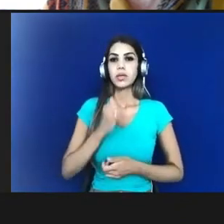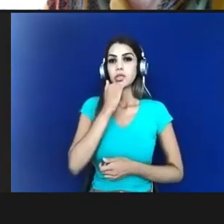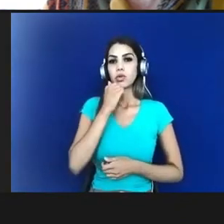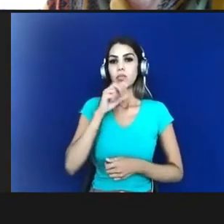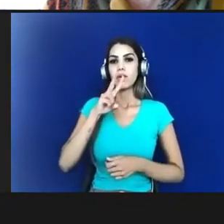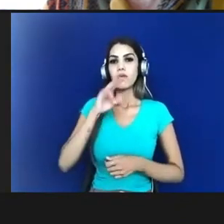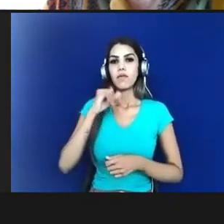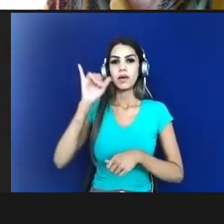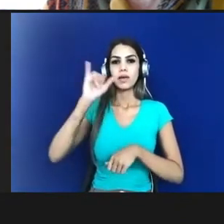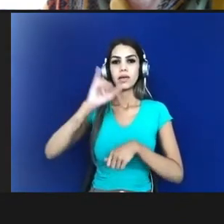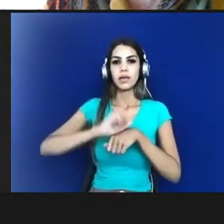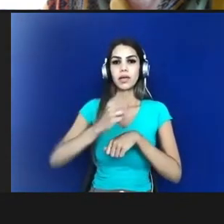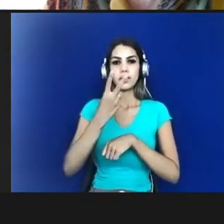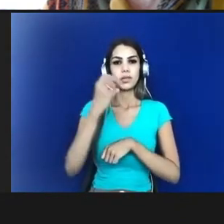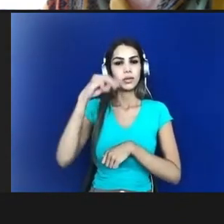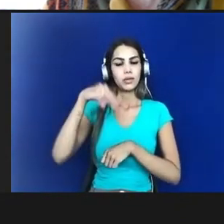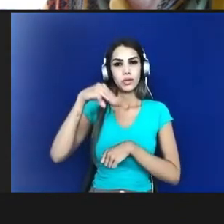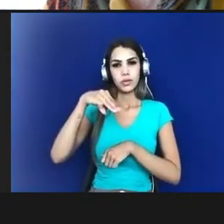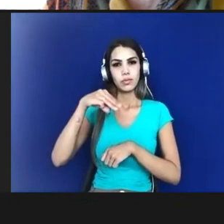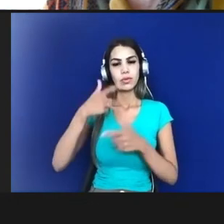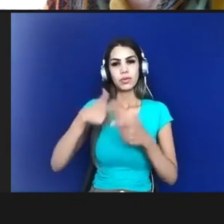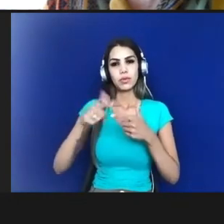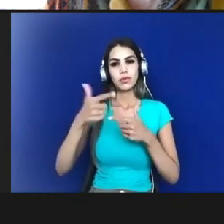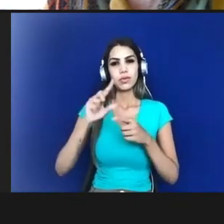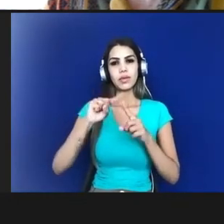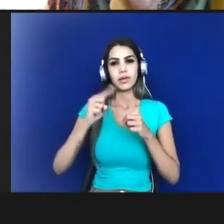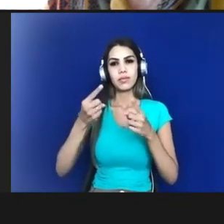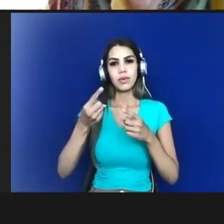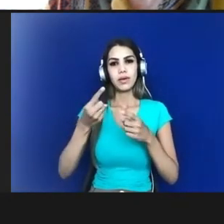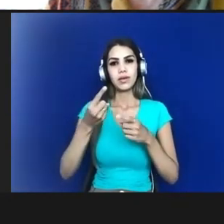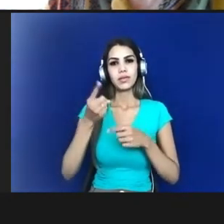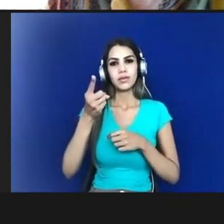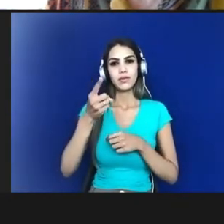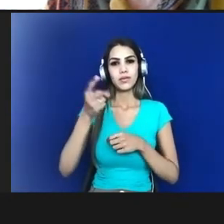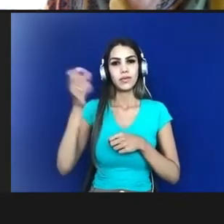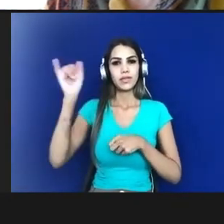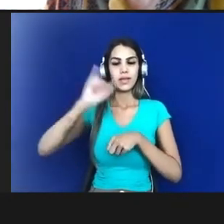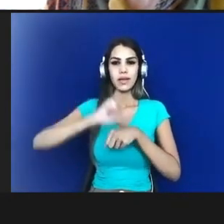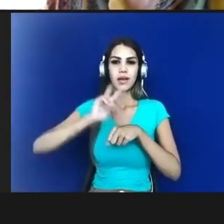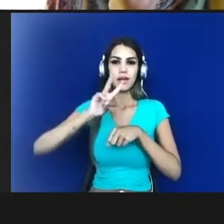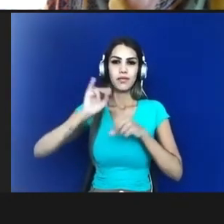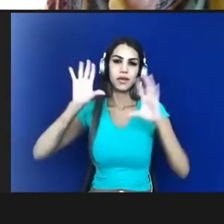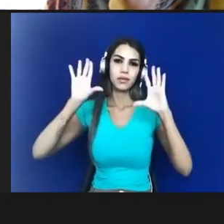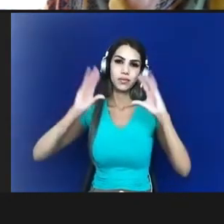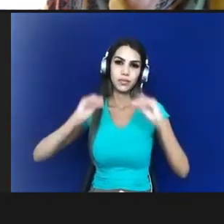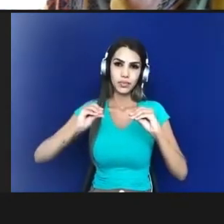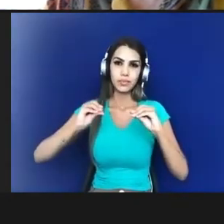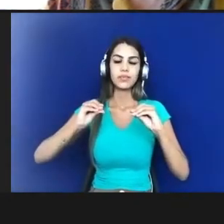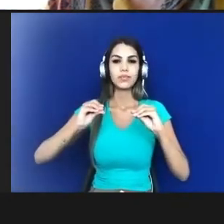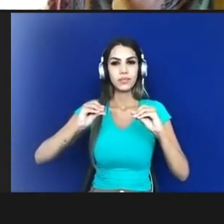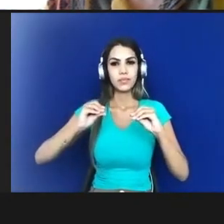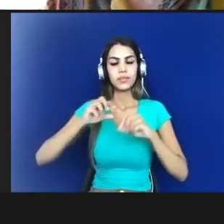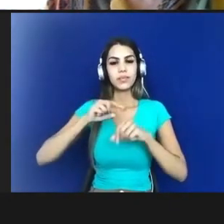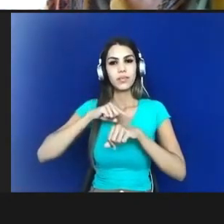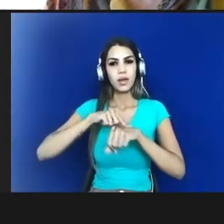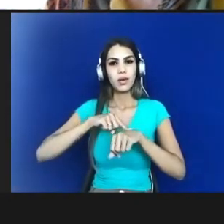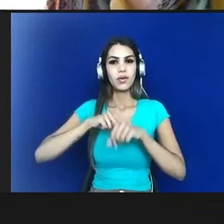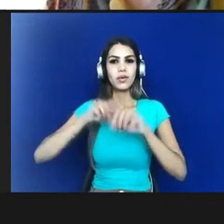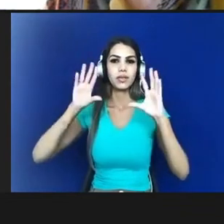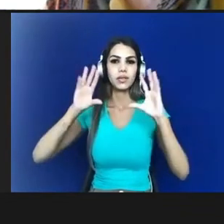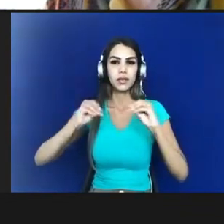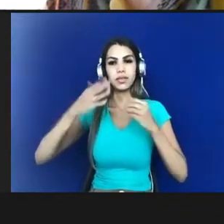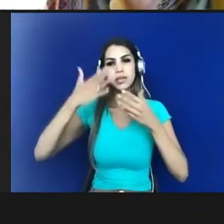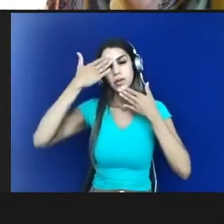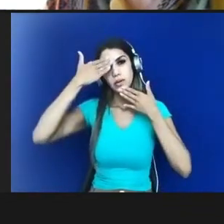falar até o final não tem problema não mas em dois minutos a sessão cai aí vai desligar então na hora de desligar gente olha obrigado